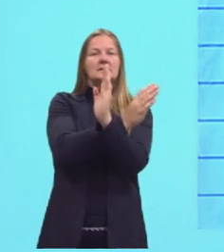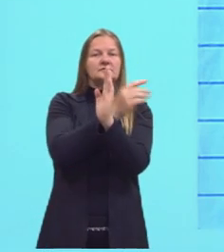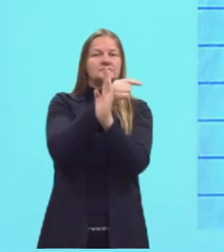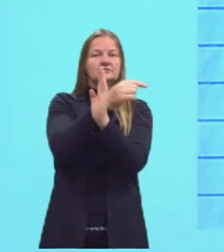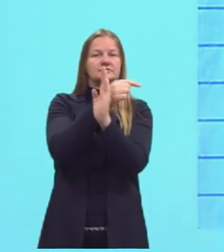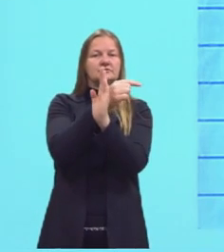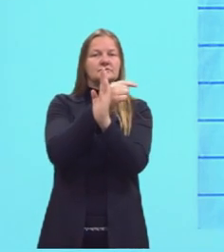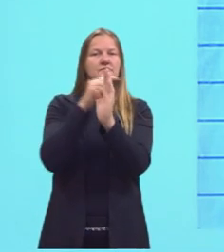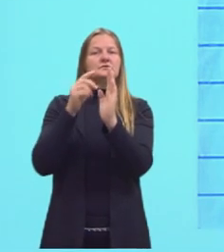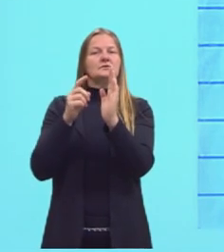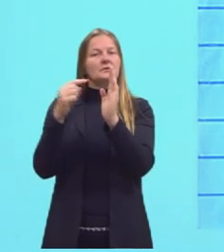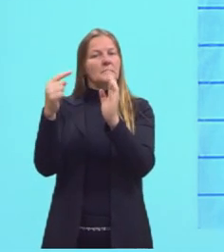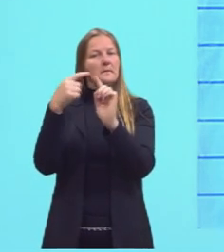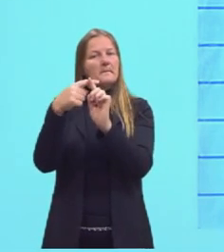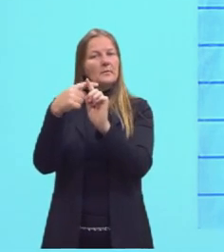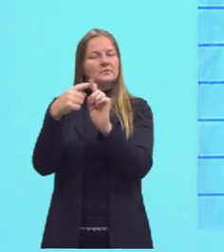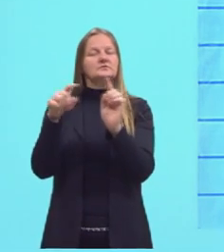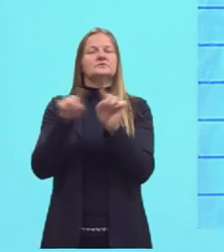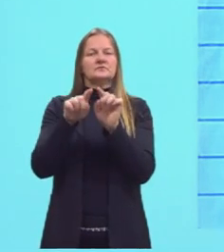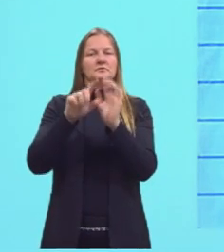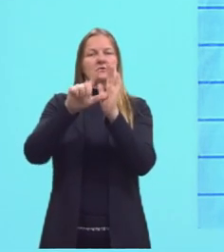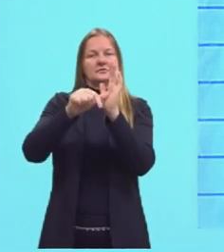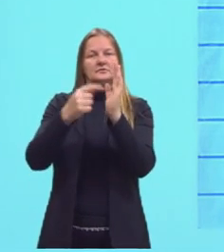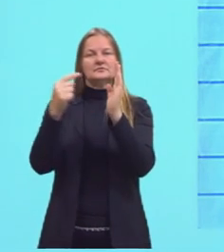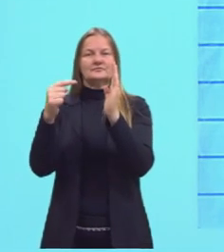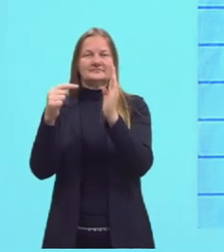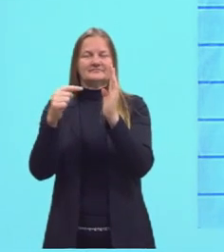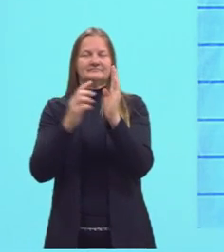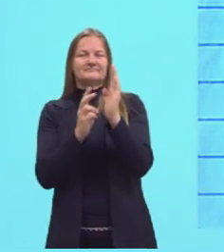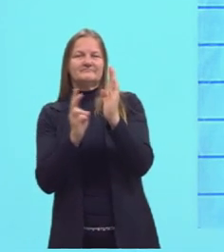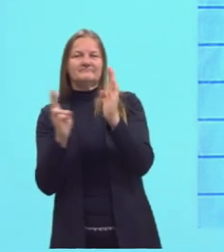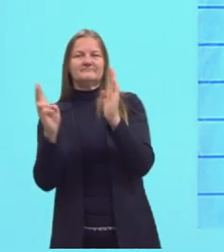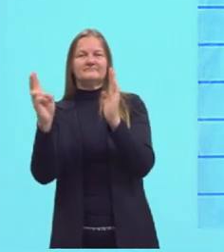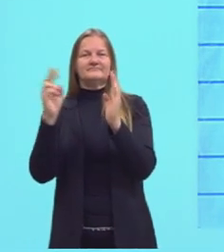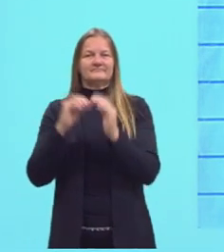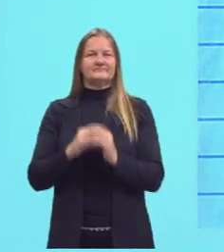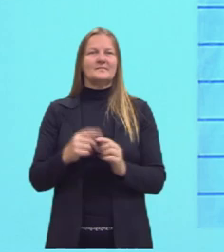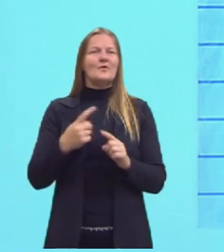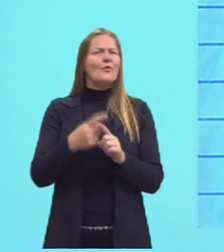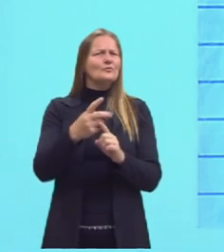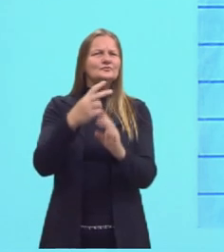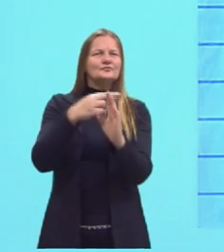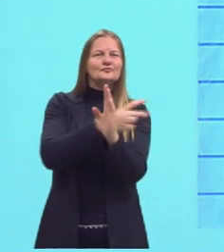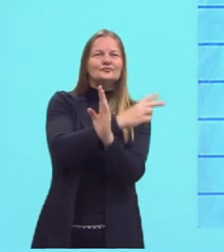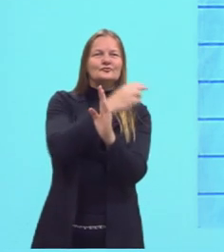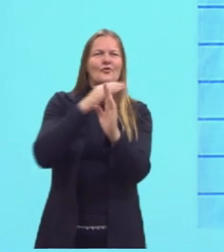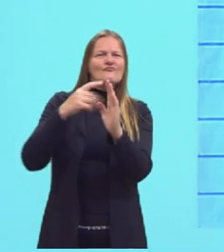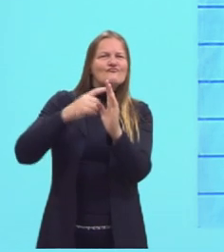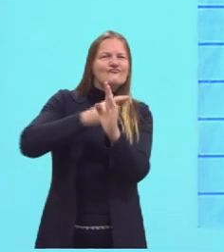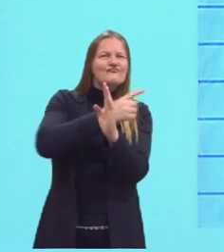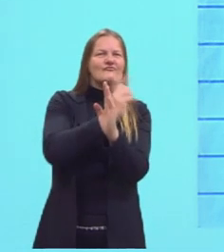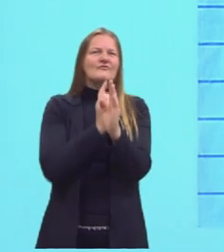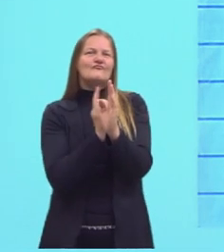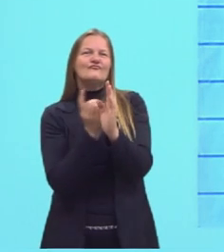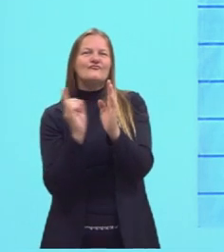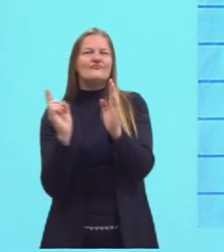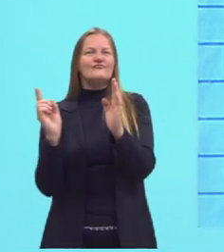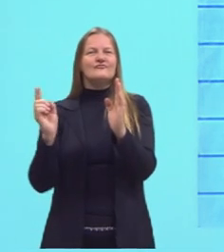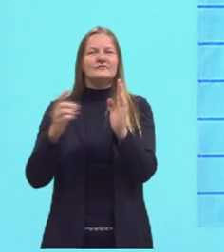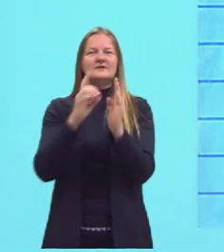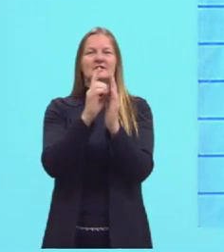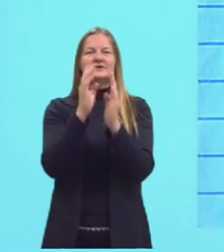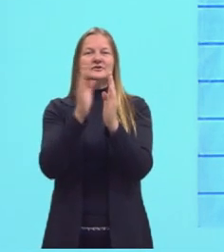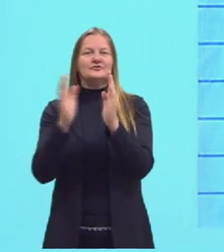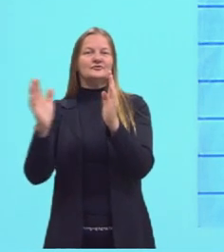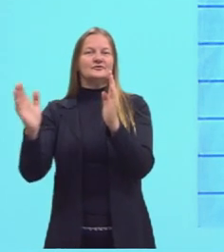do número negativo, quanto depois lá nos positivos, porque ele continua infinitamente, tanto para o